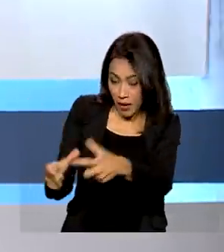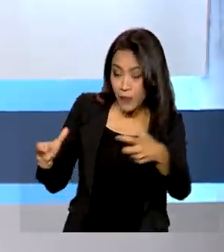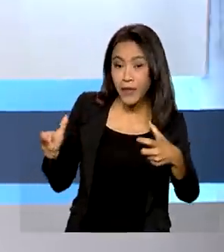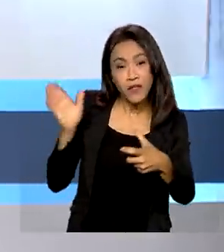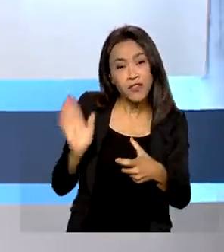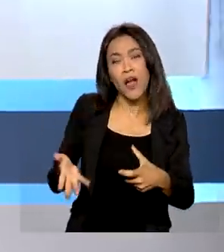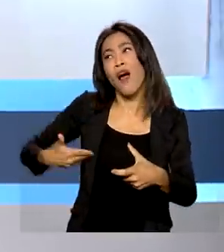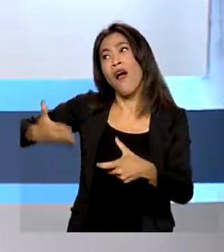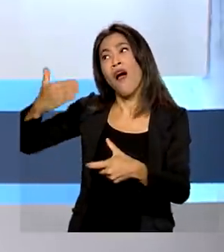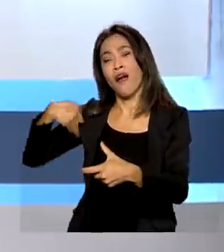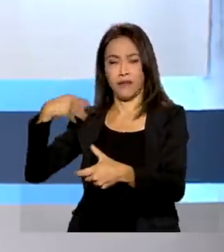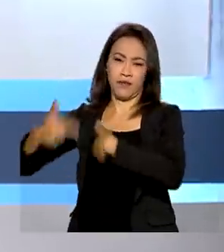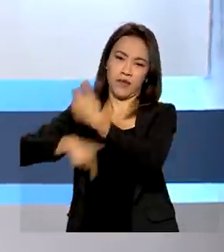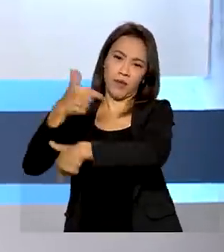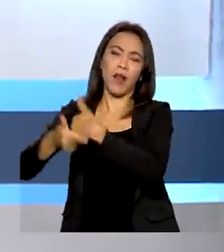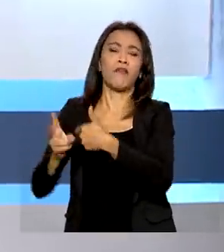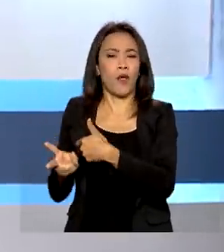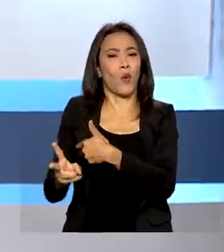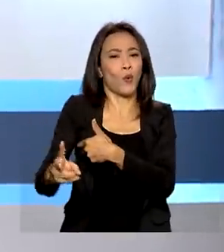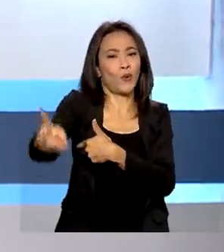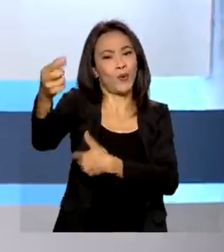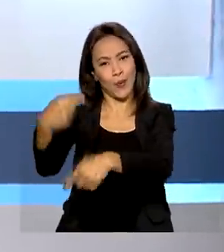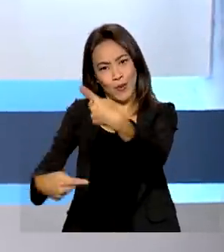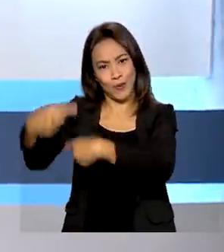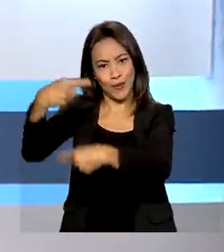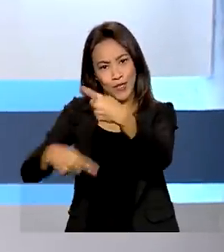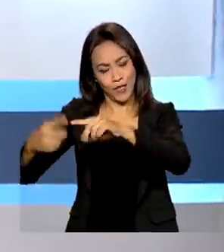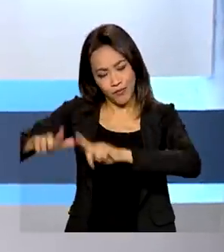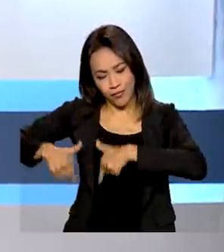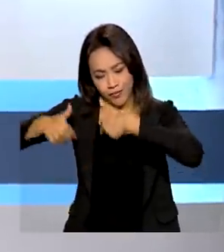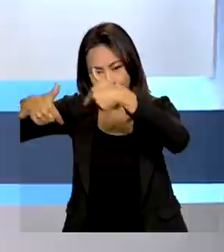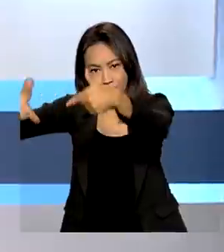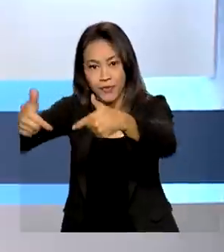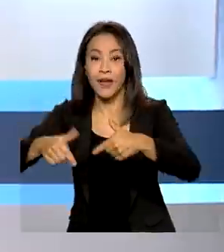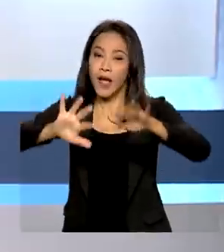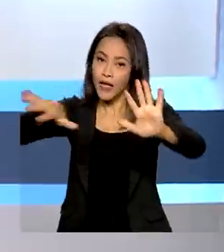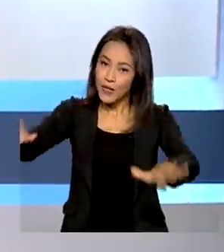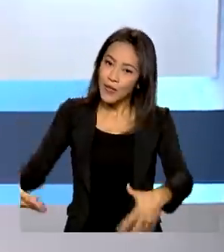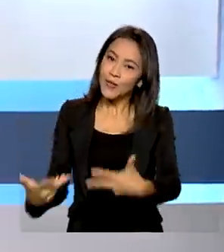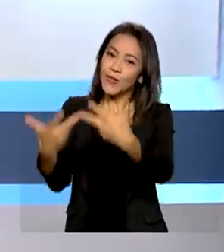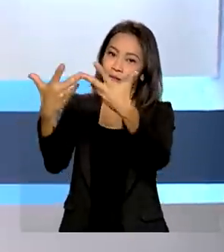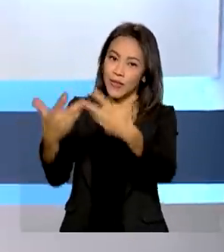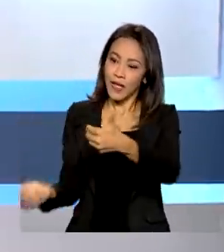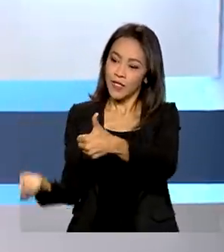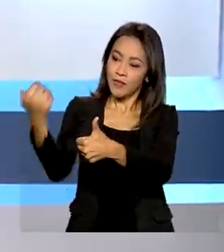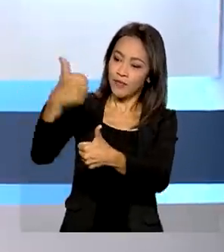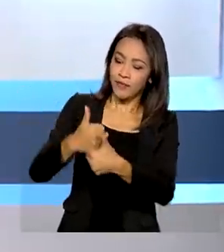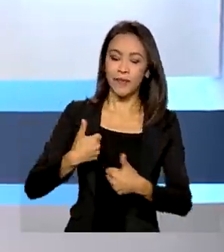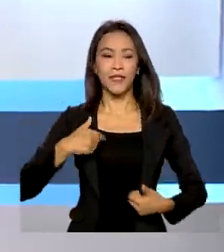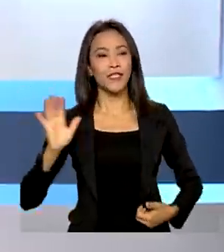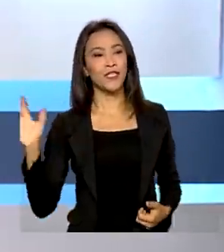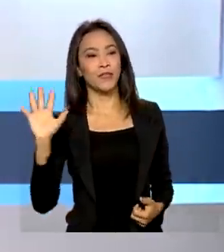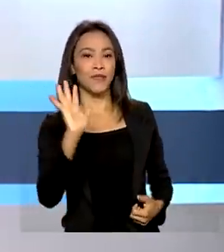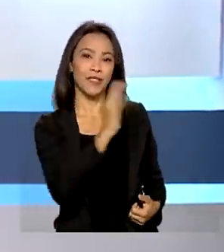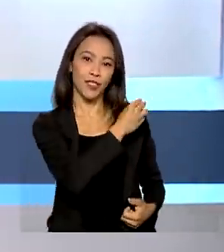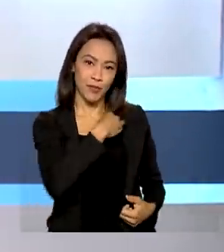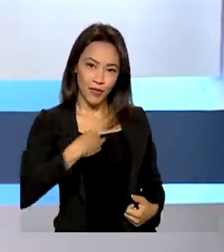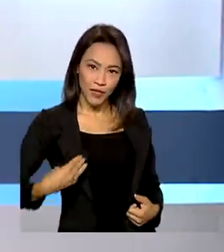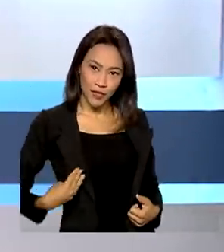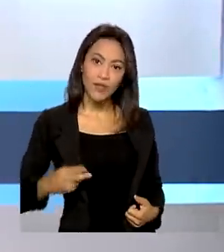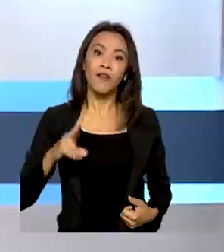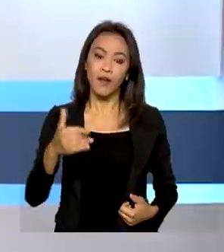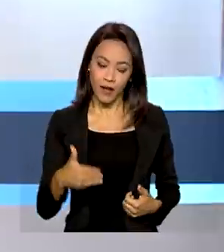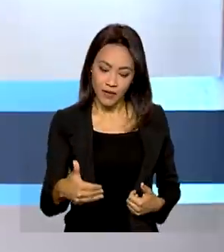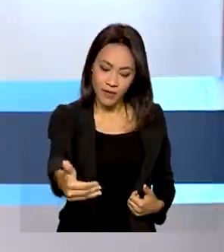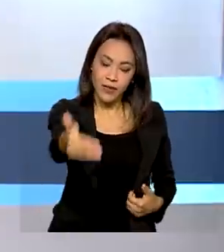ministérios, o que garante a continuidade das políticas públicas, A solenidade de posse e despedida de ministros de Estado vai